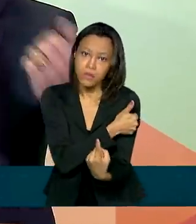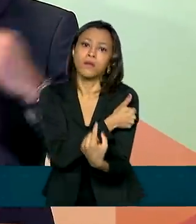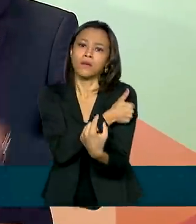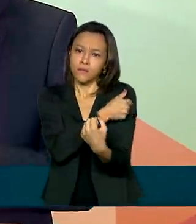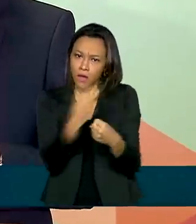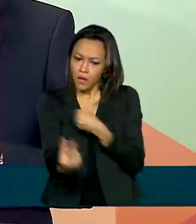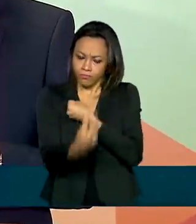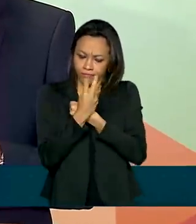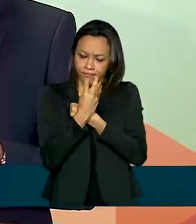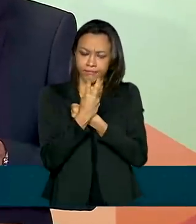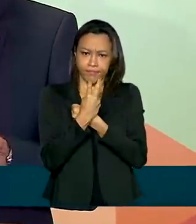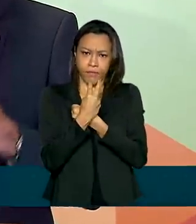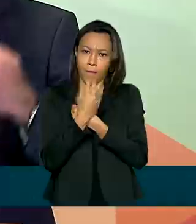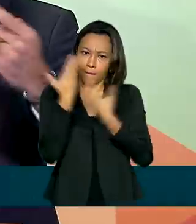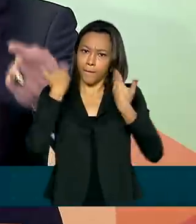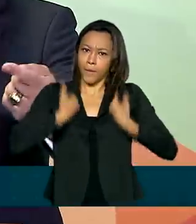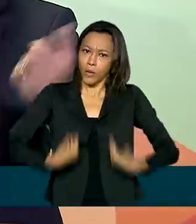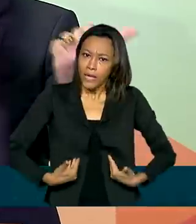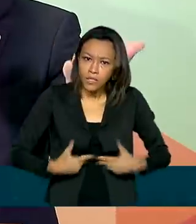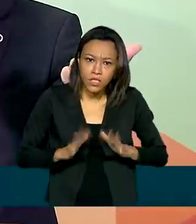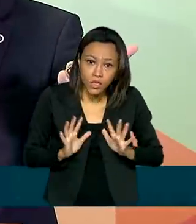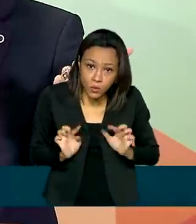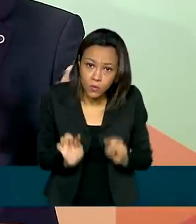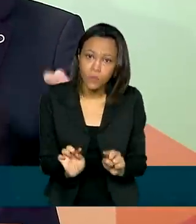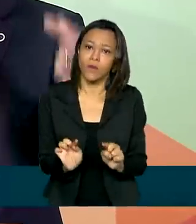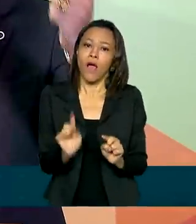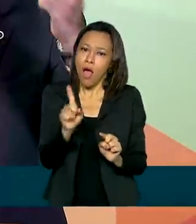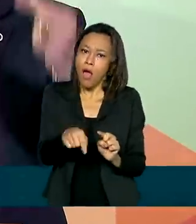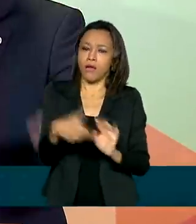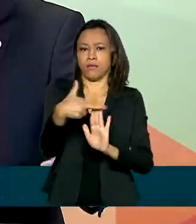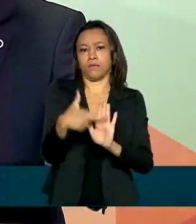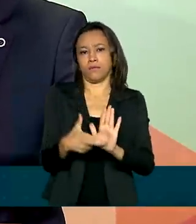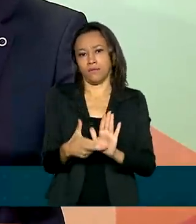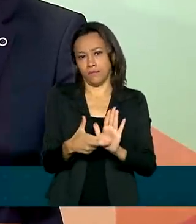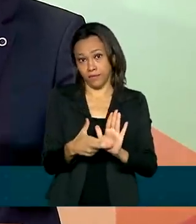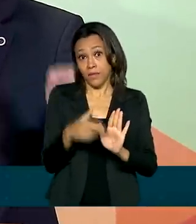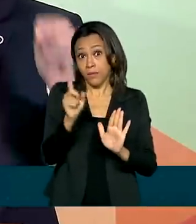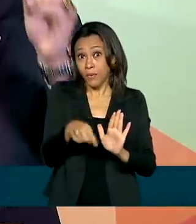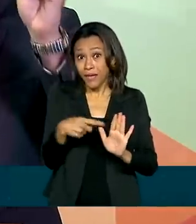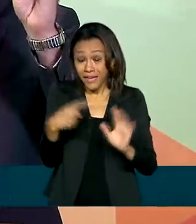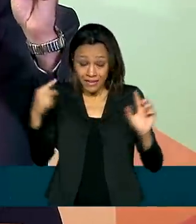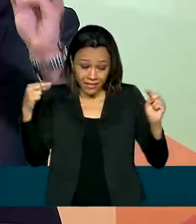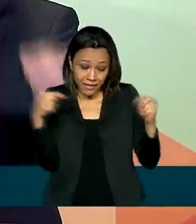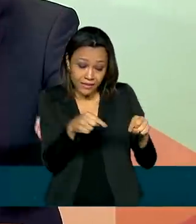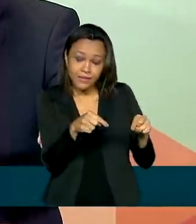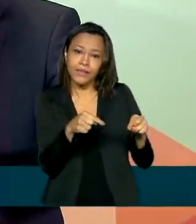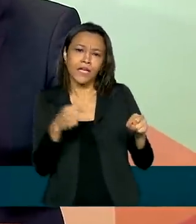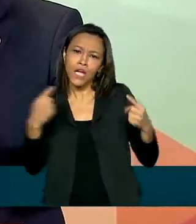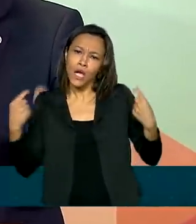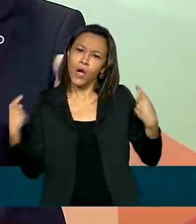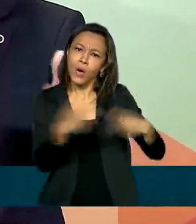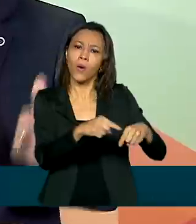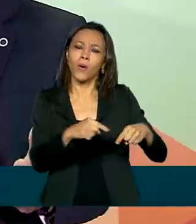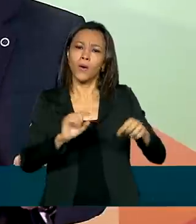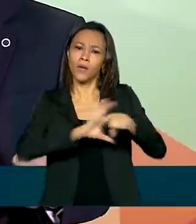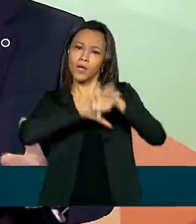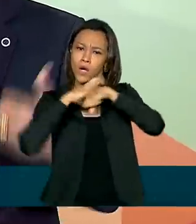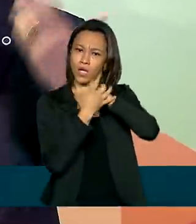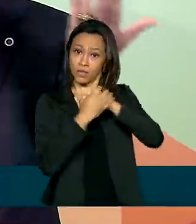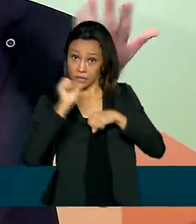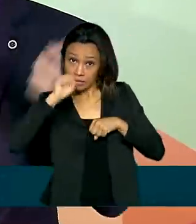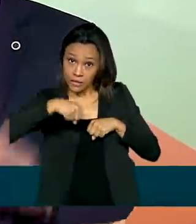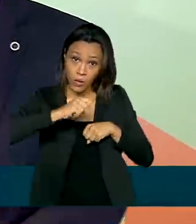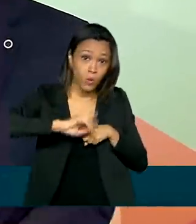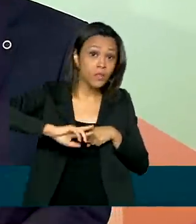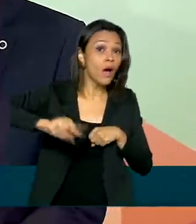imunidade ou não induzem a imunidade. Essa imunidade induzida, ela é específica para o coronavírus, ela vai combater o coronavírus, sim ou não.